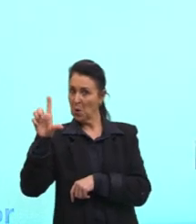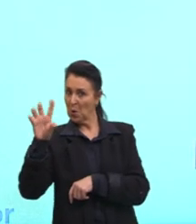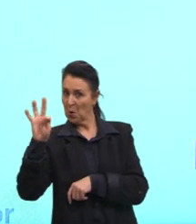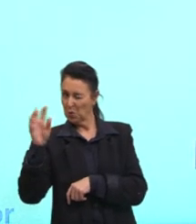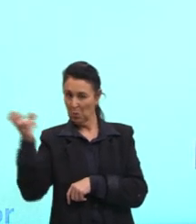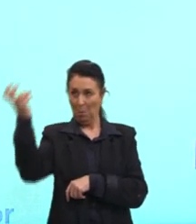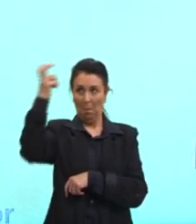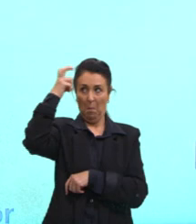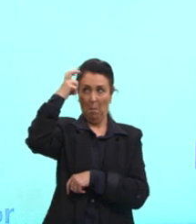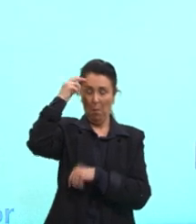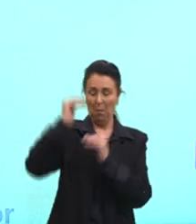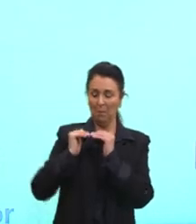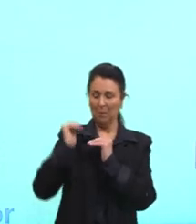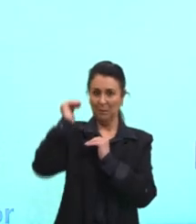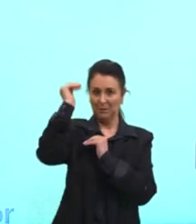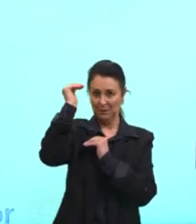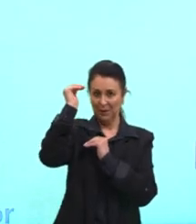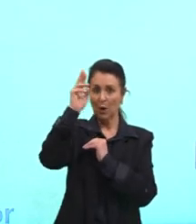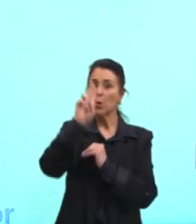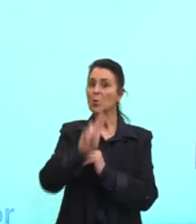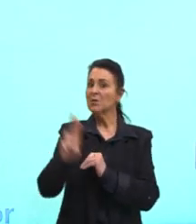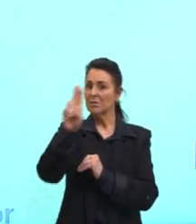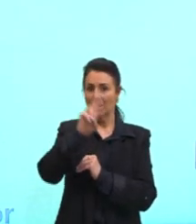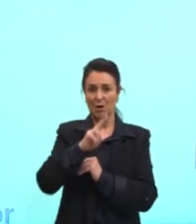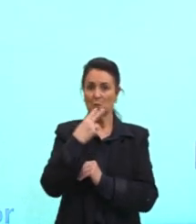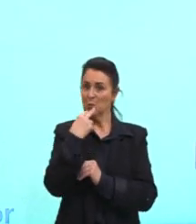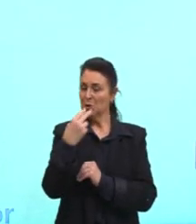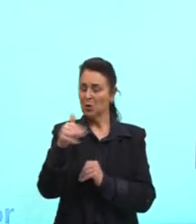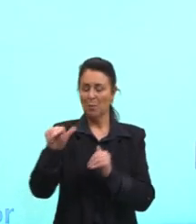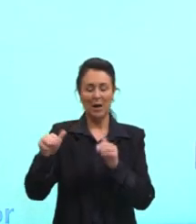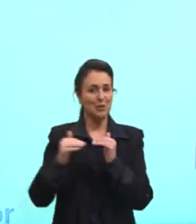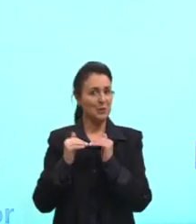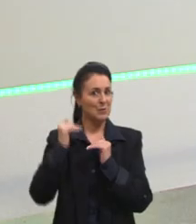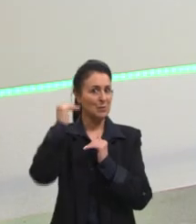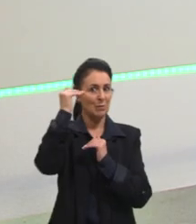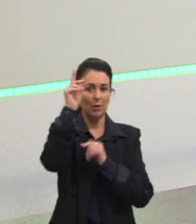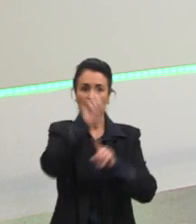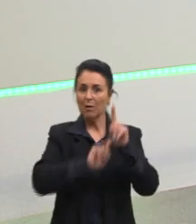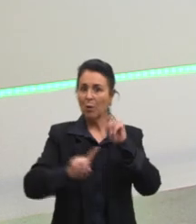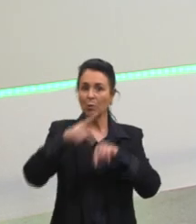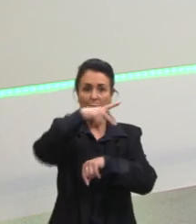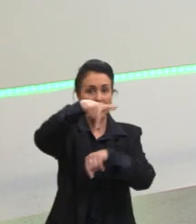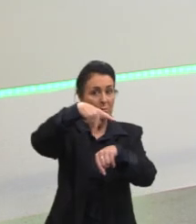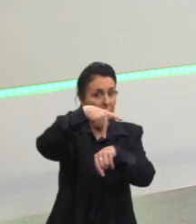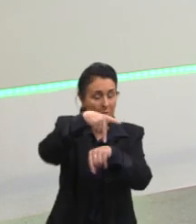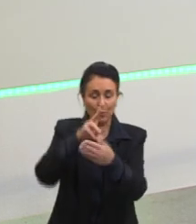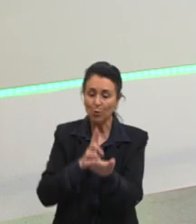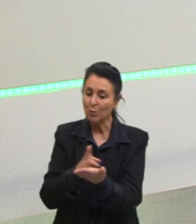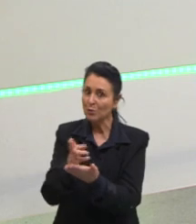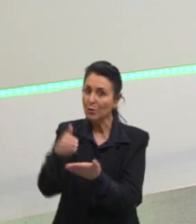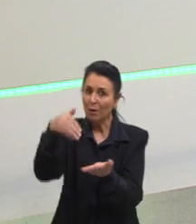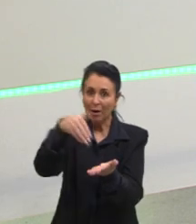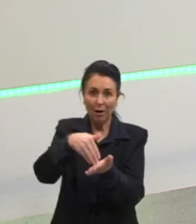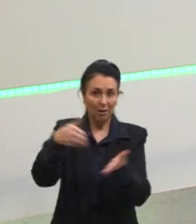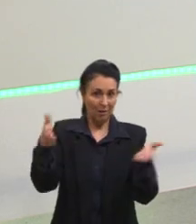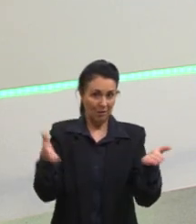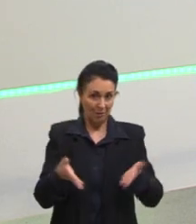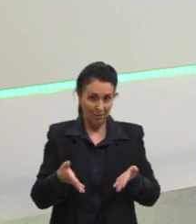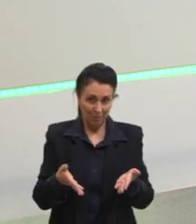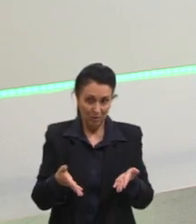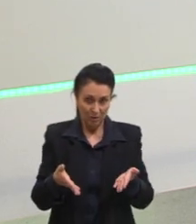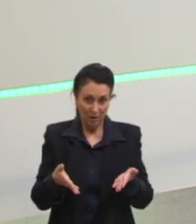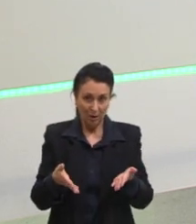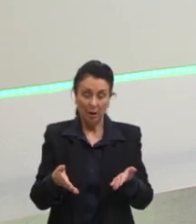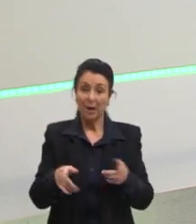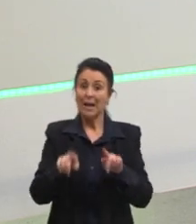idioma aqui na América. E em alguns países isso permanece até hoje. Só que hoje, na